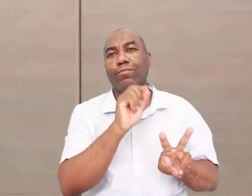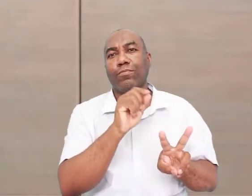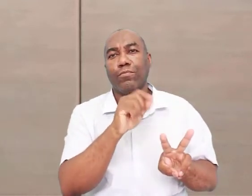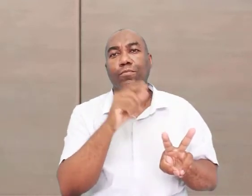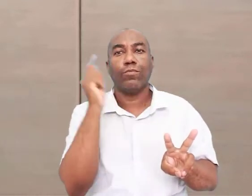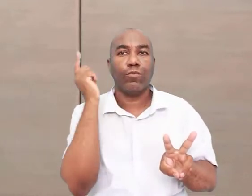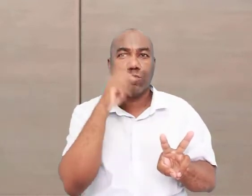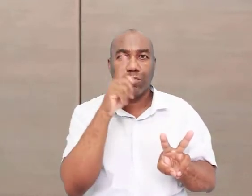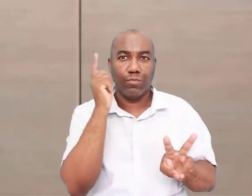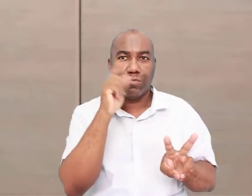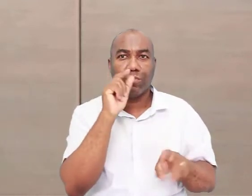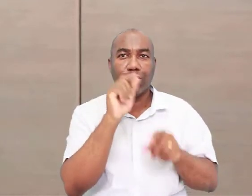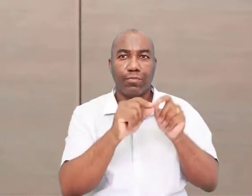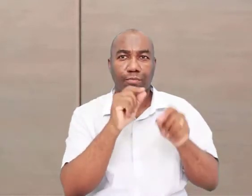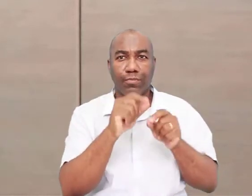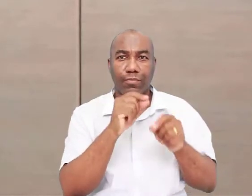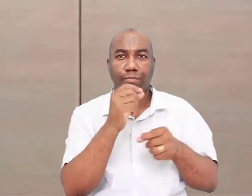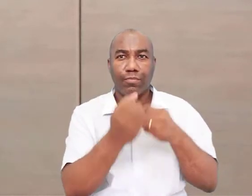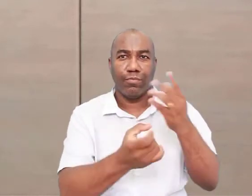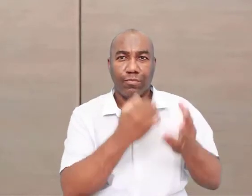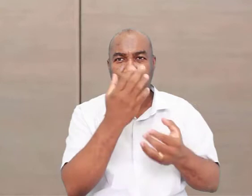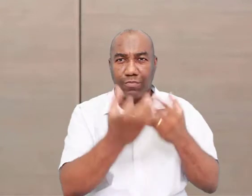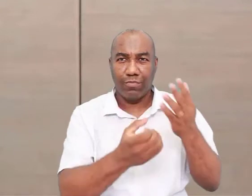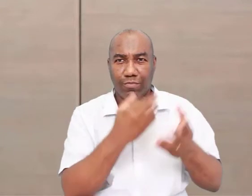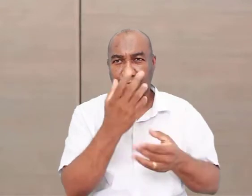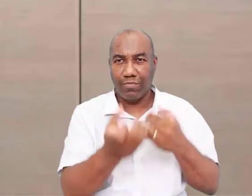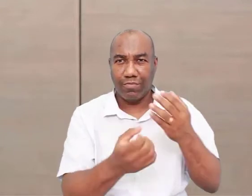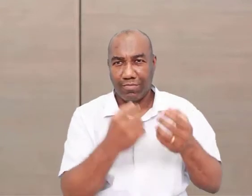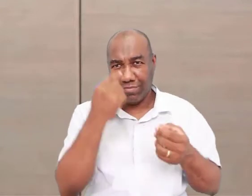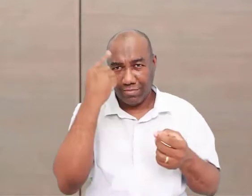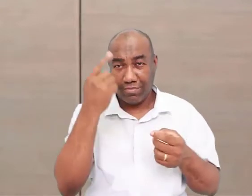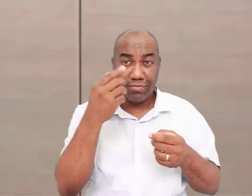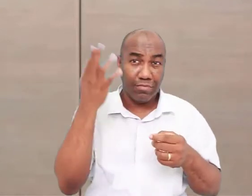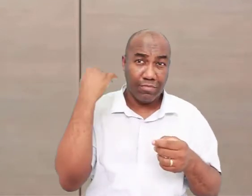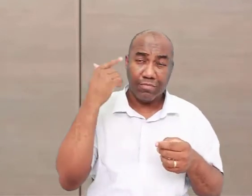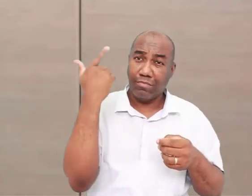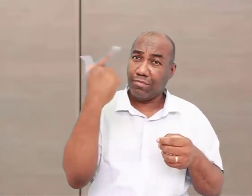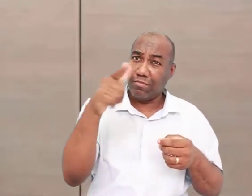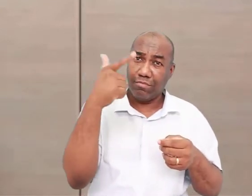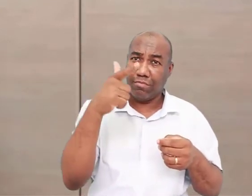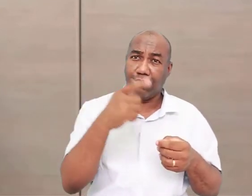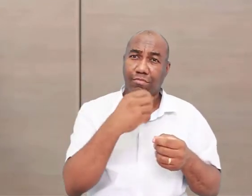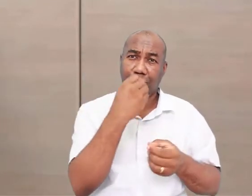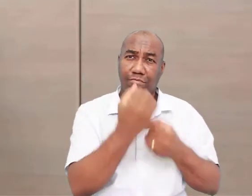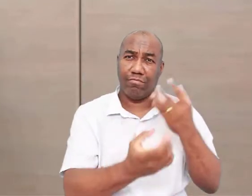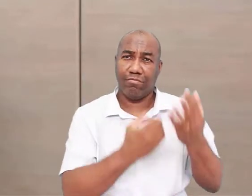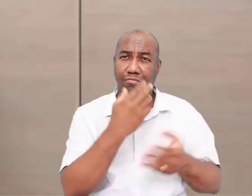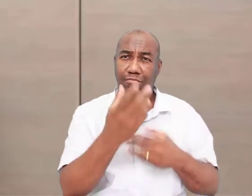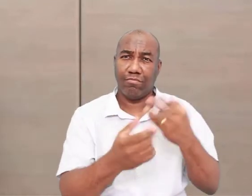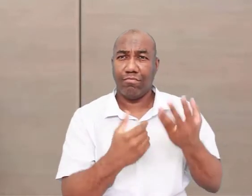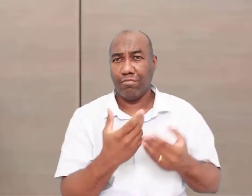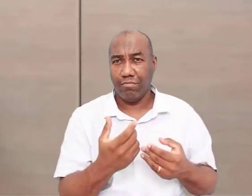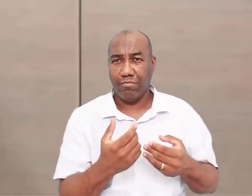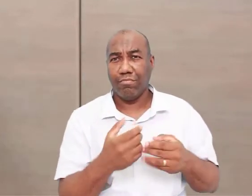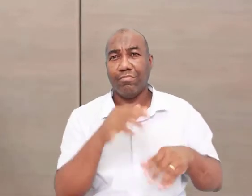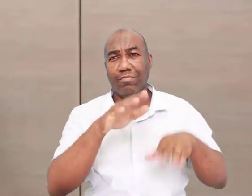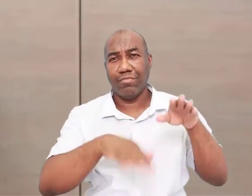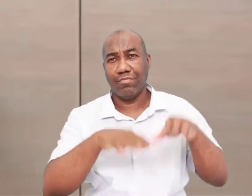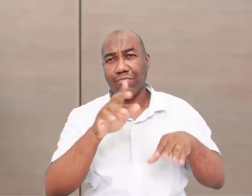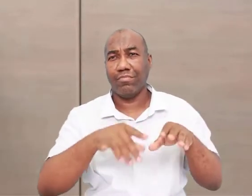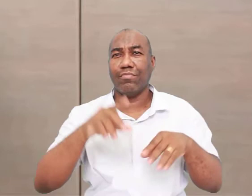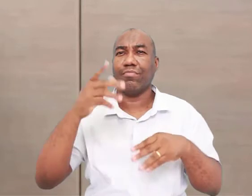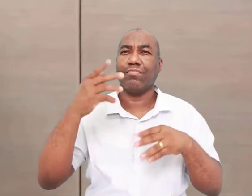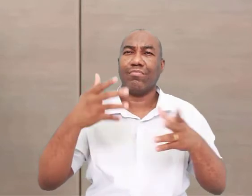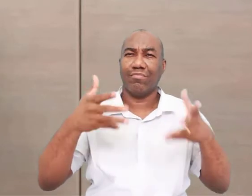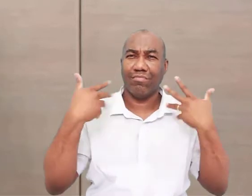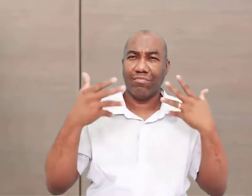conseguir reproduzir o fogo, porque o fogo acontecia de forma natural, né? Muitas vezes, por causa